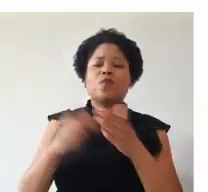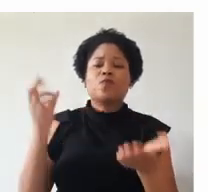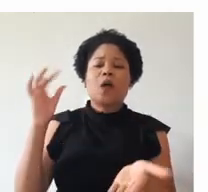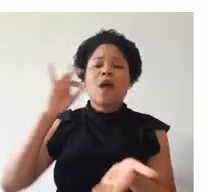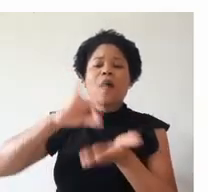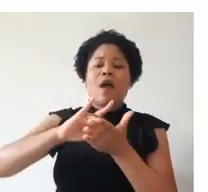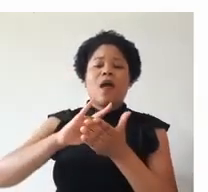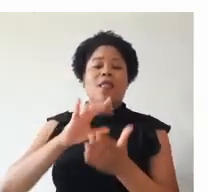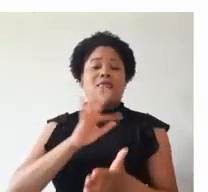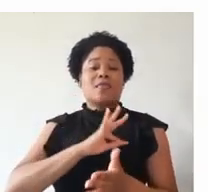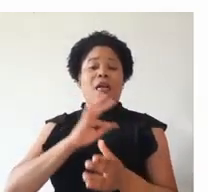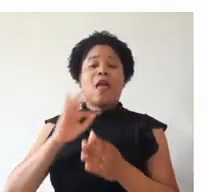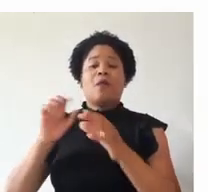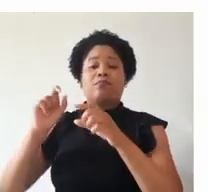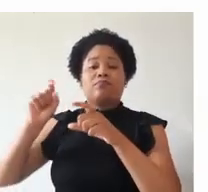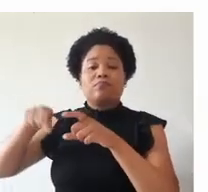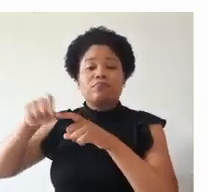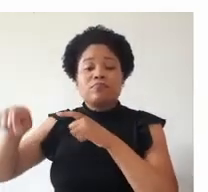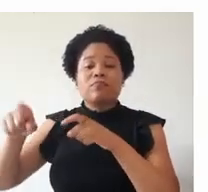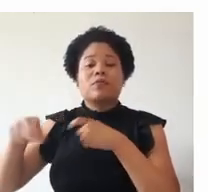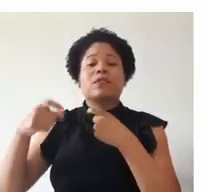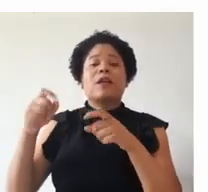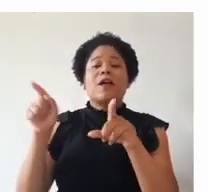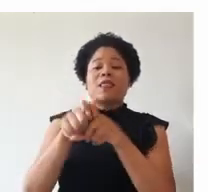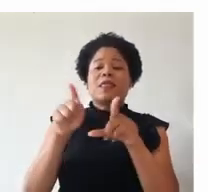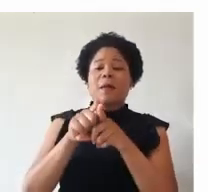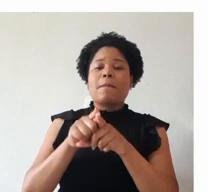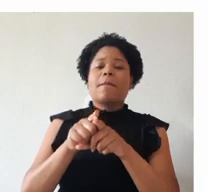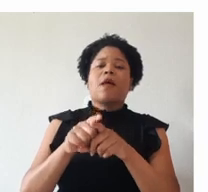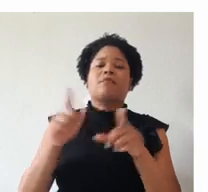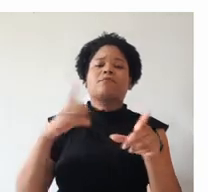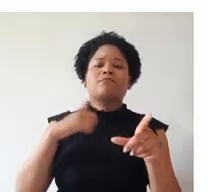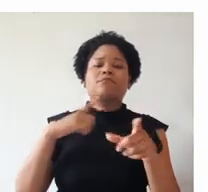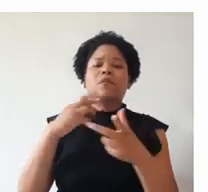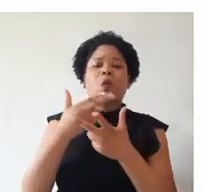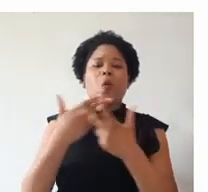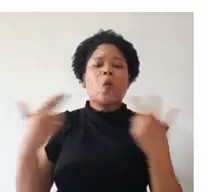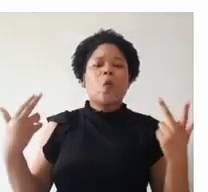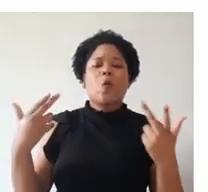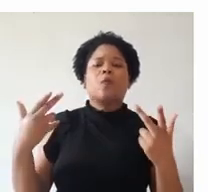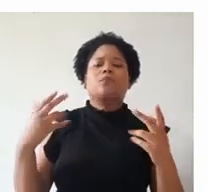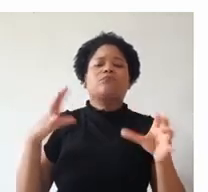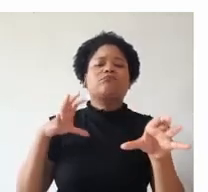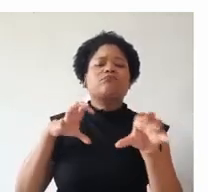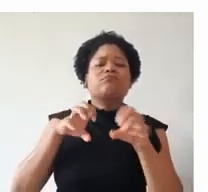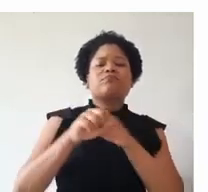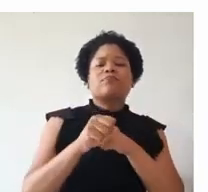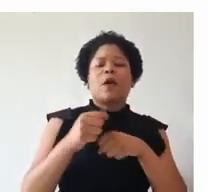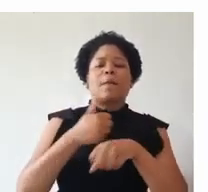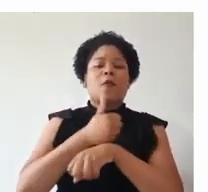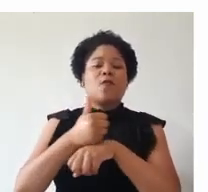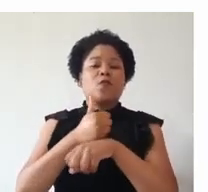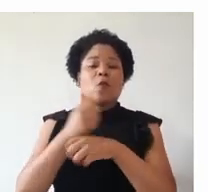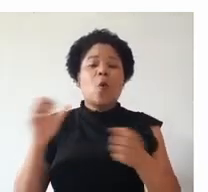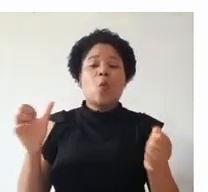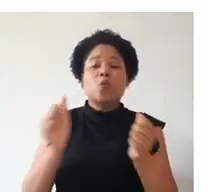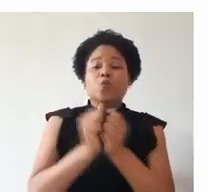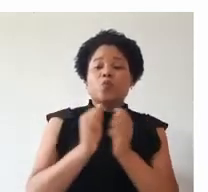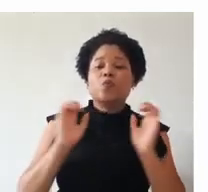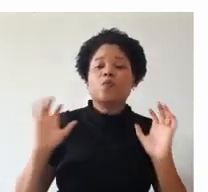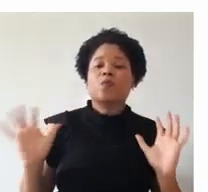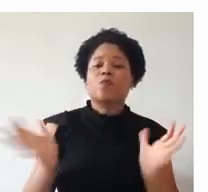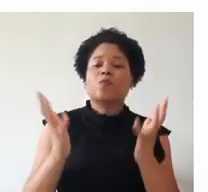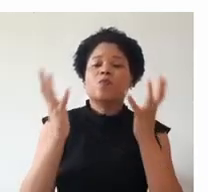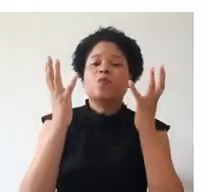realidade técnico-produtiva, buscando assim sua realização profissional, junto com a